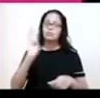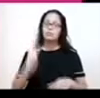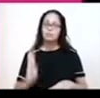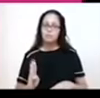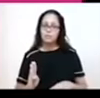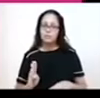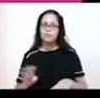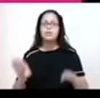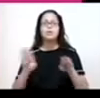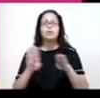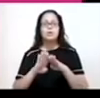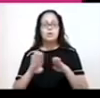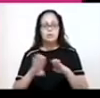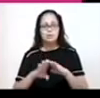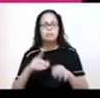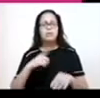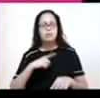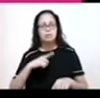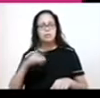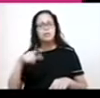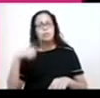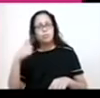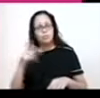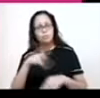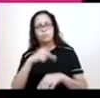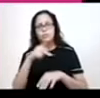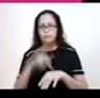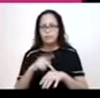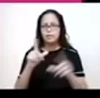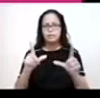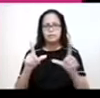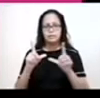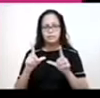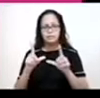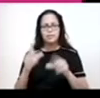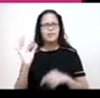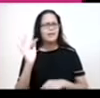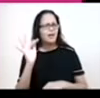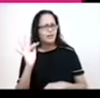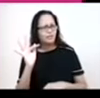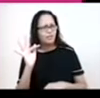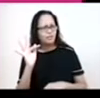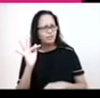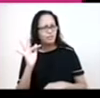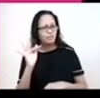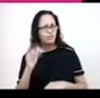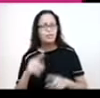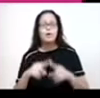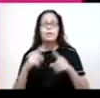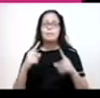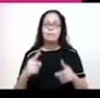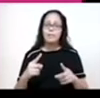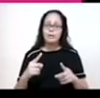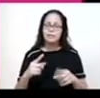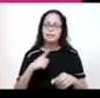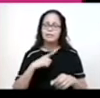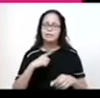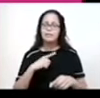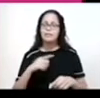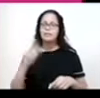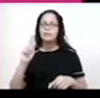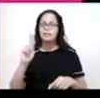como Colômbia, Venezuela, Equador, Bolívia, Guiana, Suriname e França. Por que França? A França não é um país europeu? É, mas a Guiana